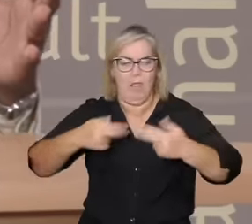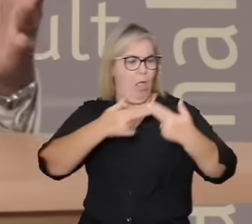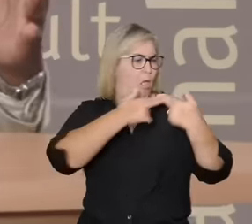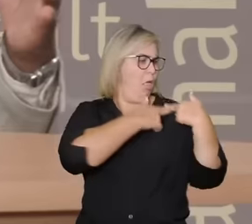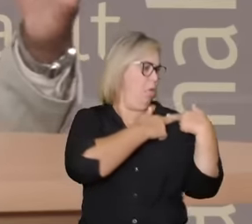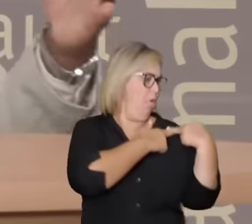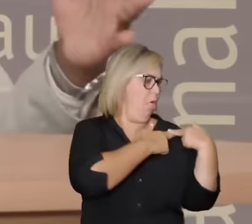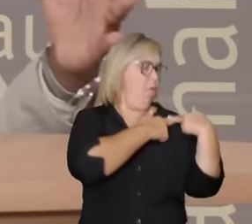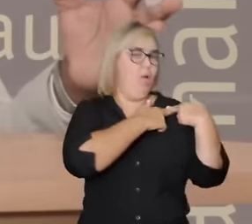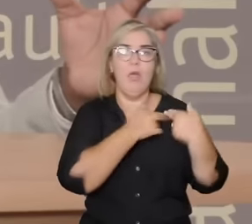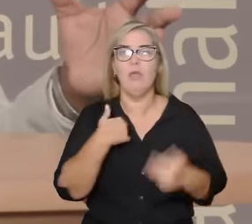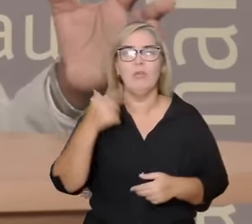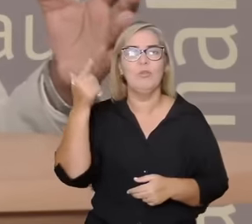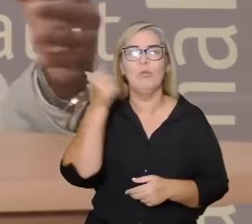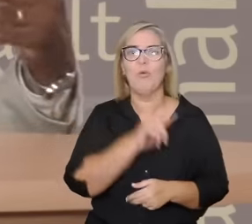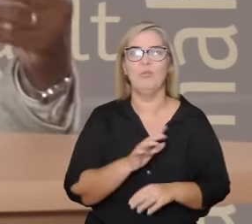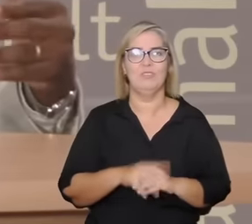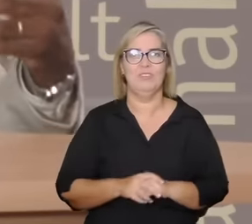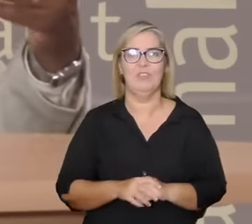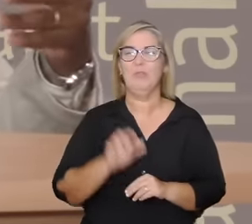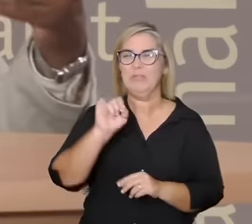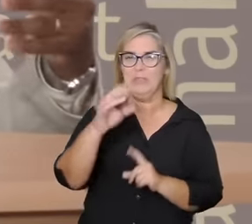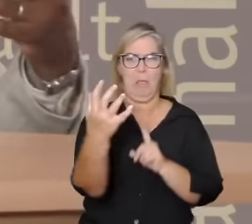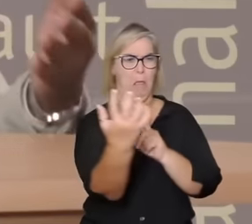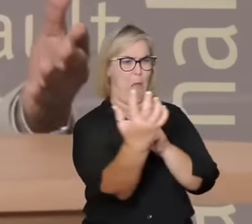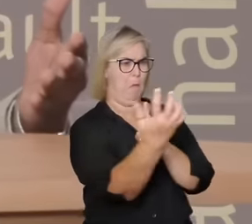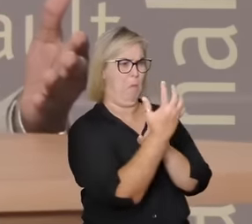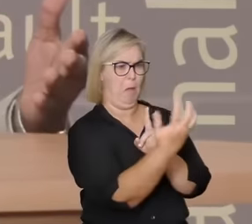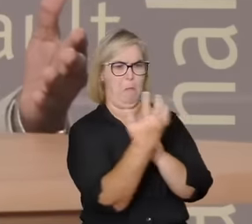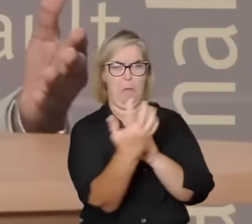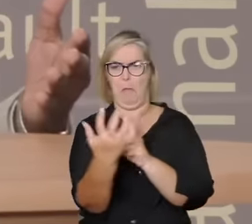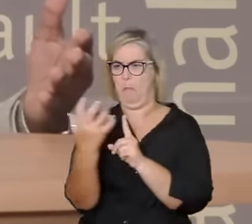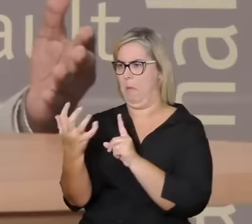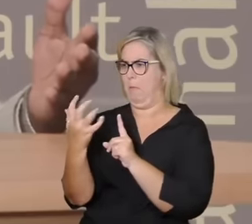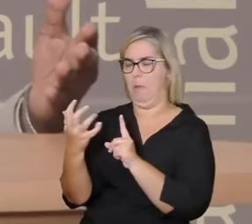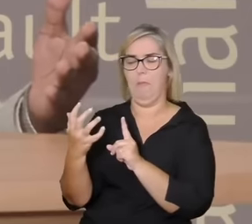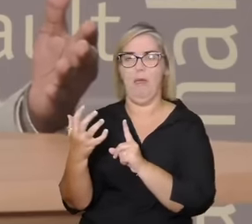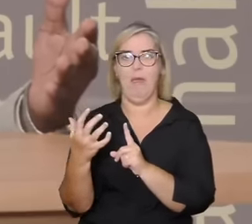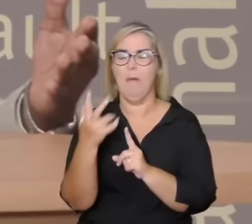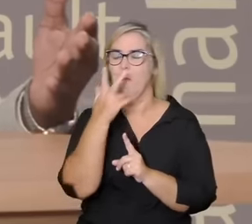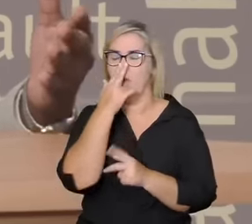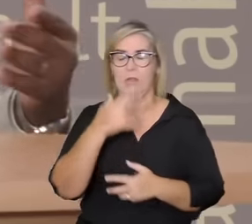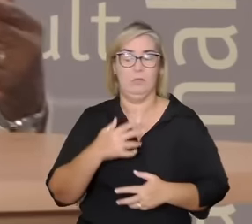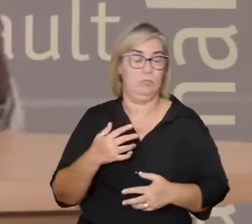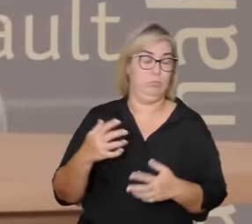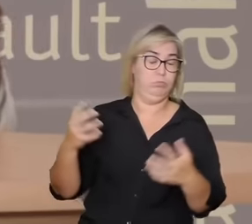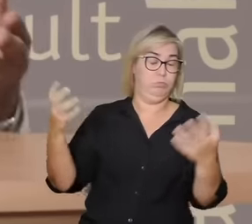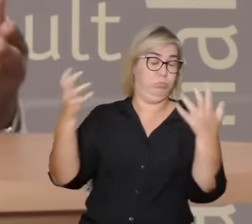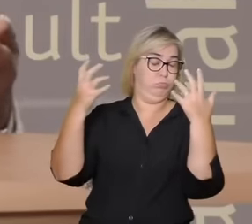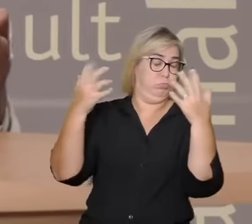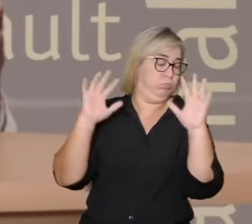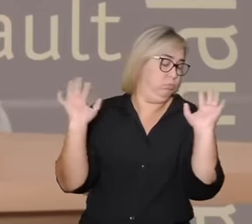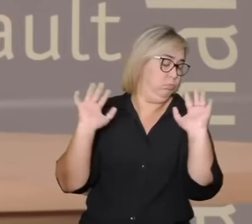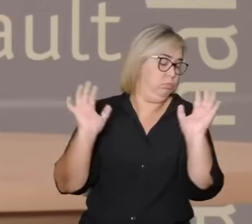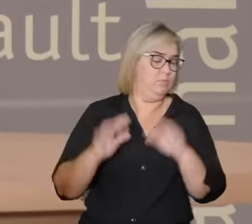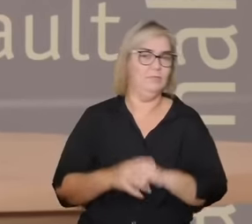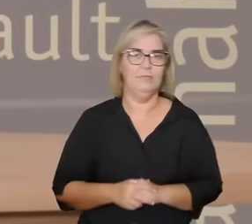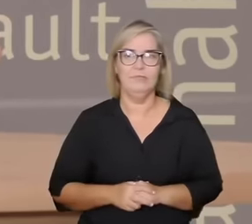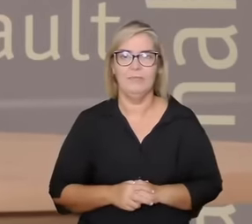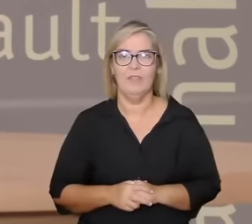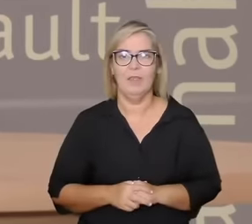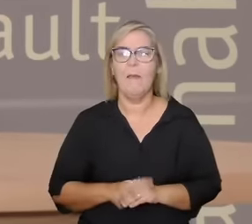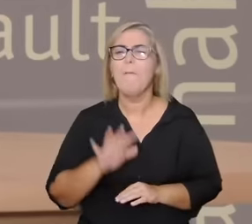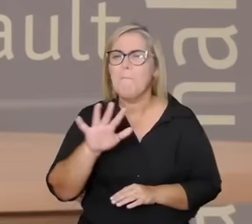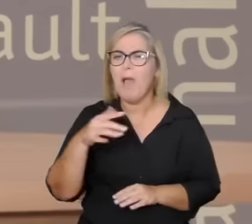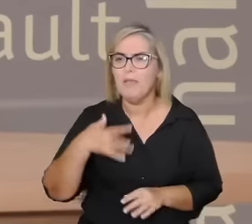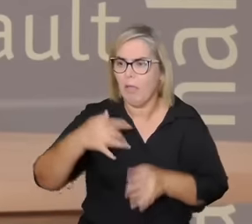quanto mais estímulo externo pode ter mais atordoamento não é que a gente vai abandonar os estímulos mas em que